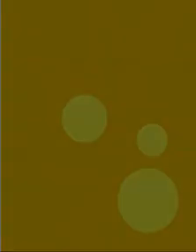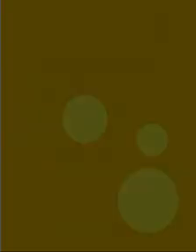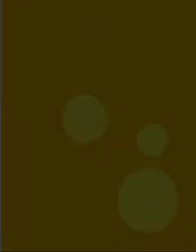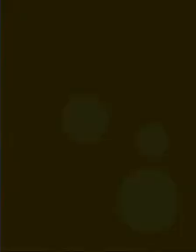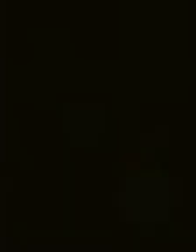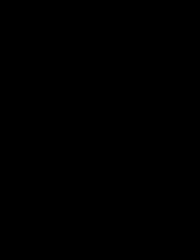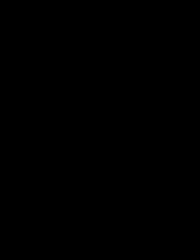um forte abraço.